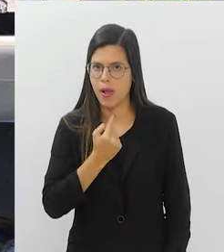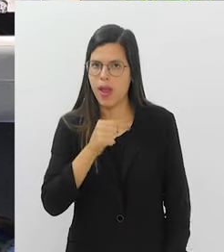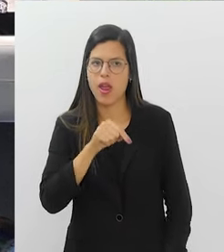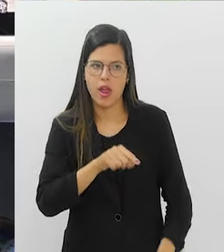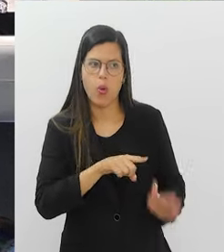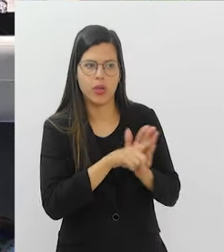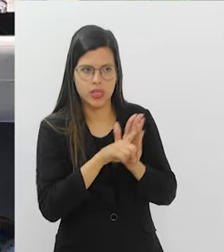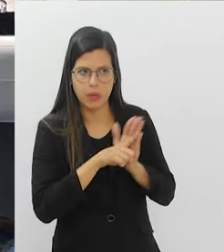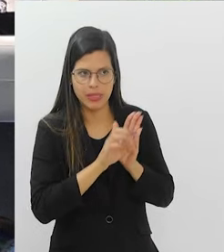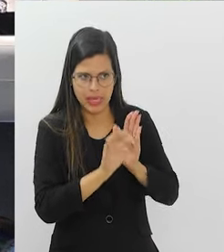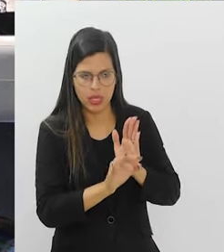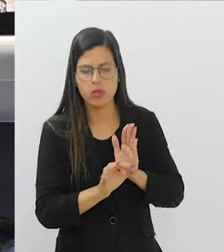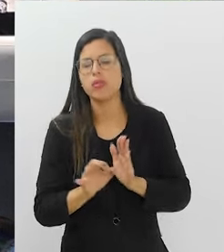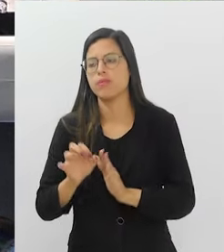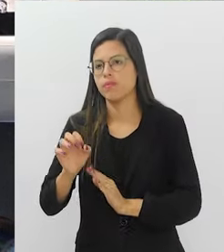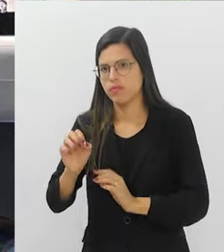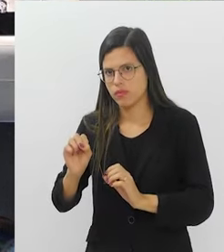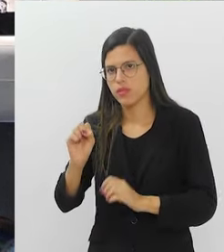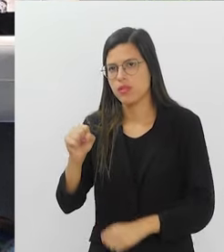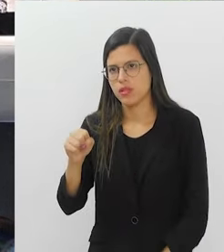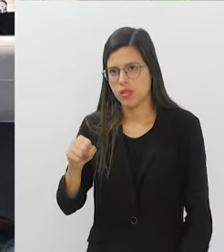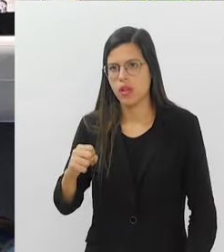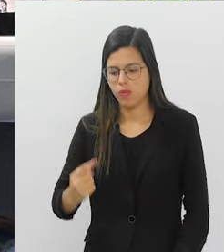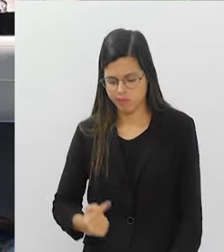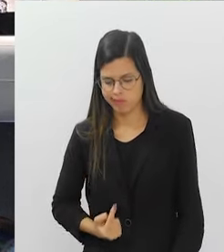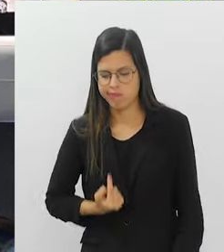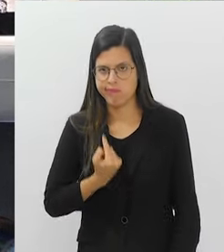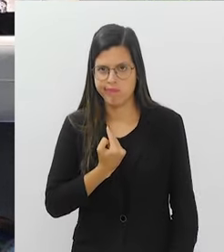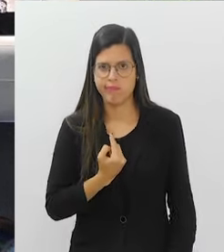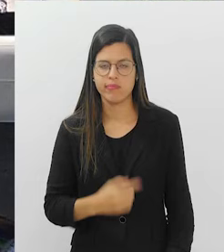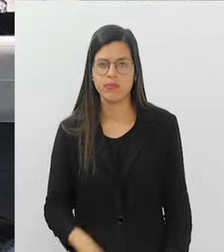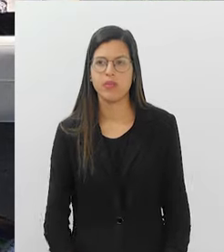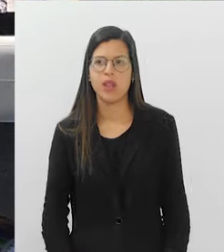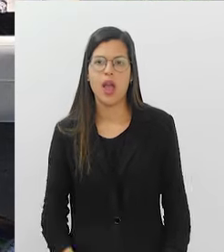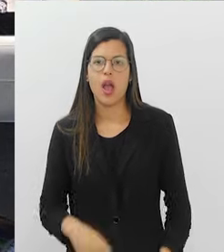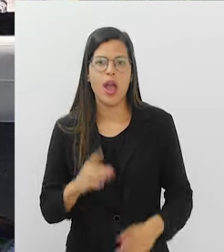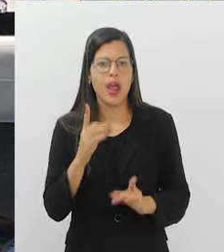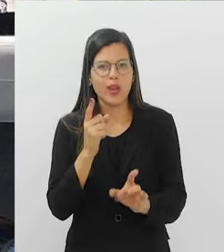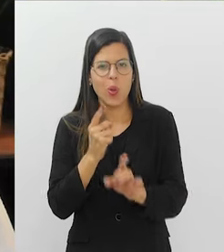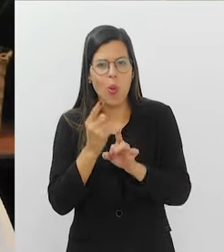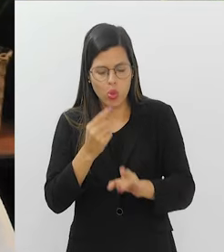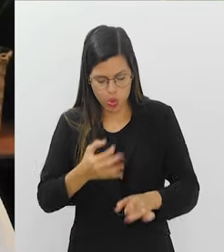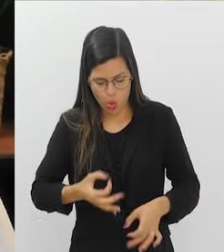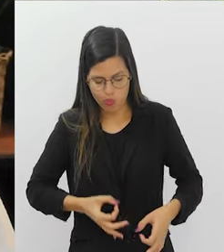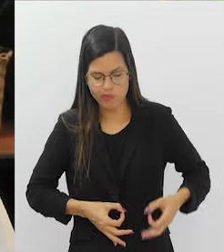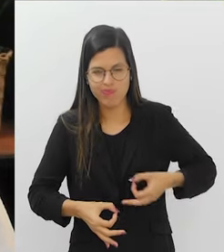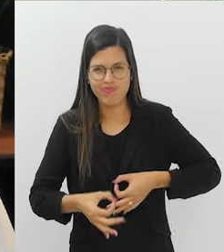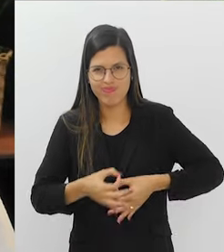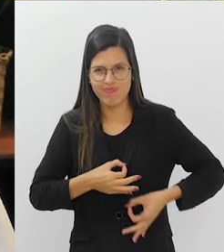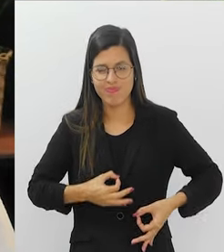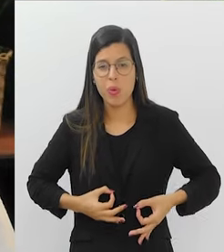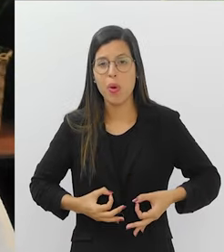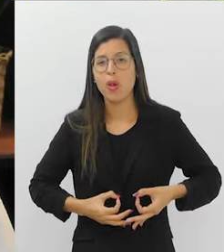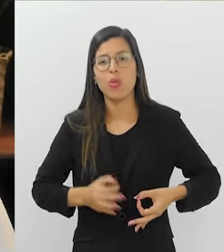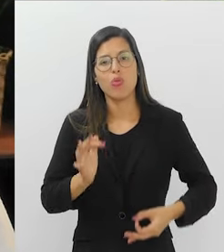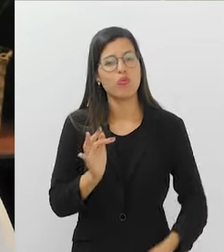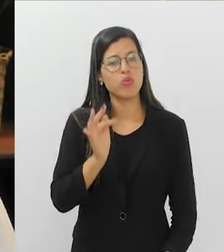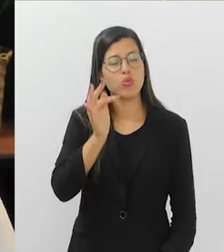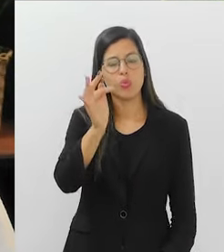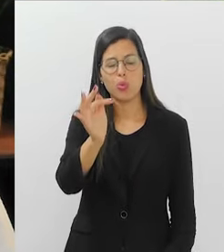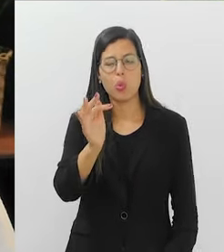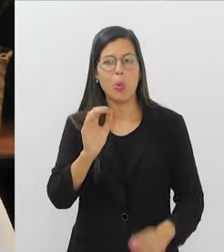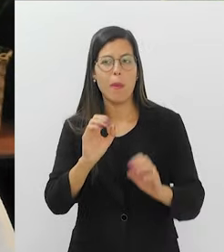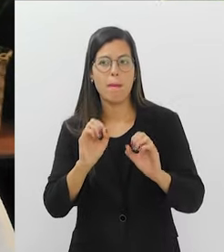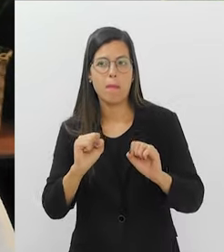ouro ali para descobrir. É, padrão ouro é a colonoscopia. Aí tá. Achou um pólipo, ele tem a possibilidade de,